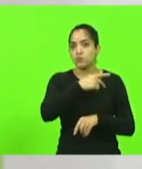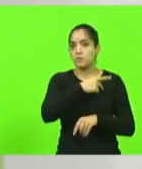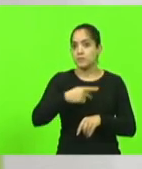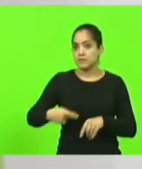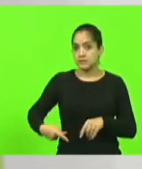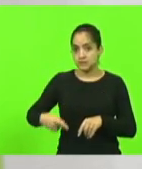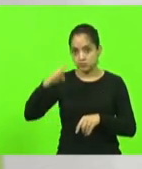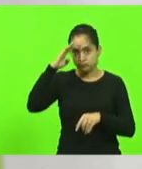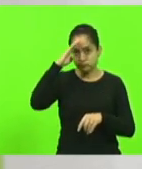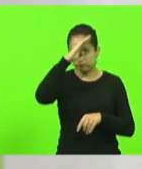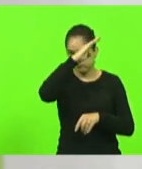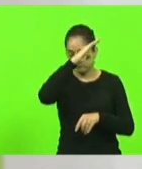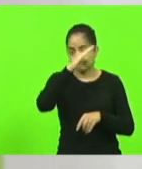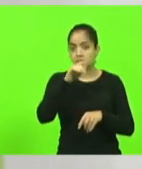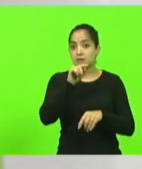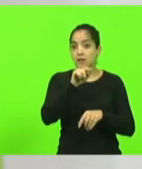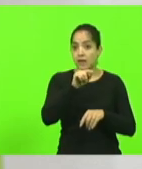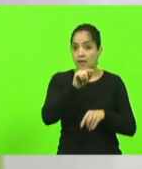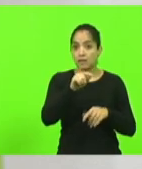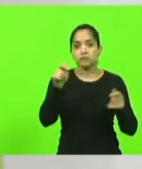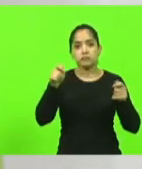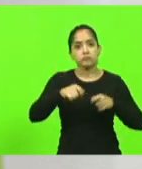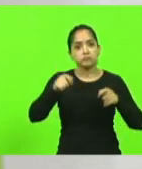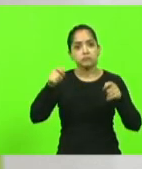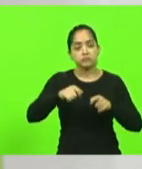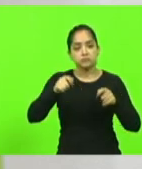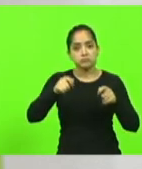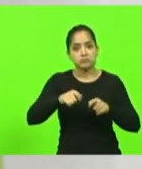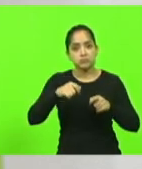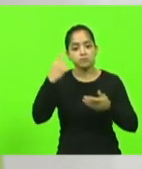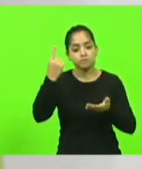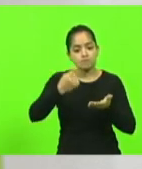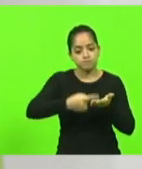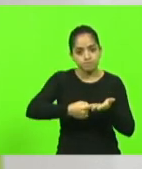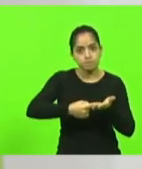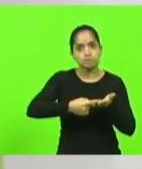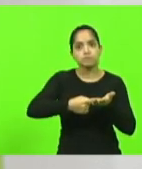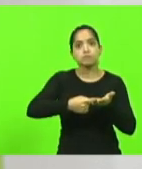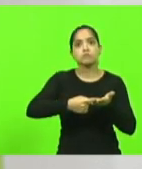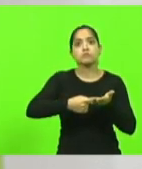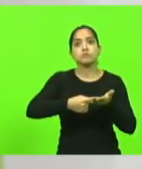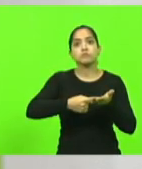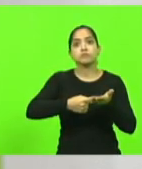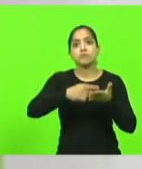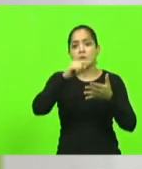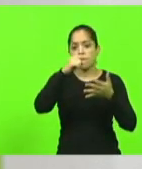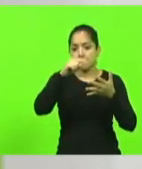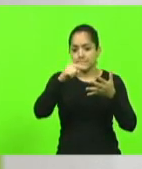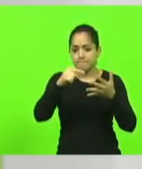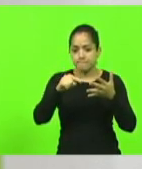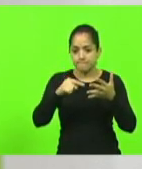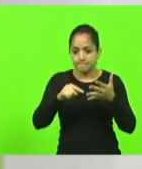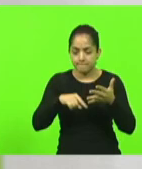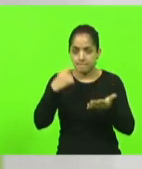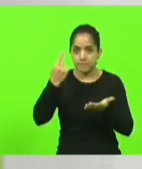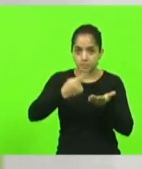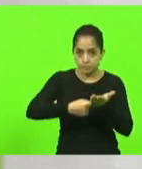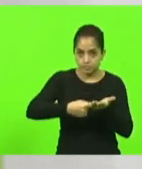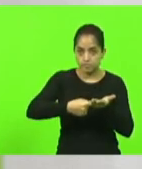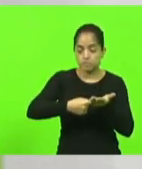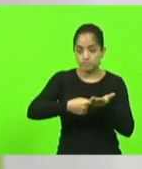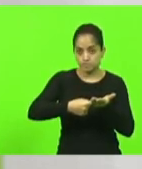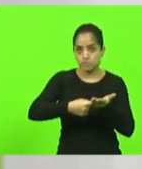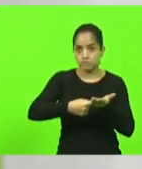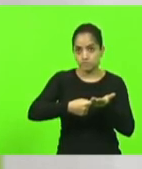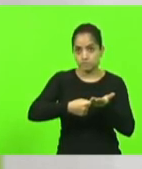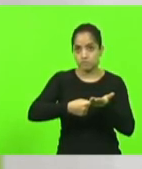para que ele pudesse cumprir cada um dos seus compromissos assumidos